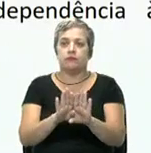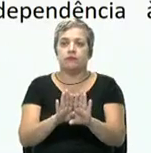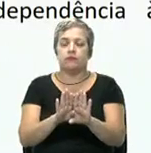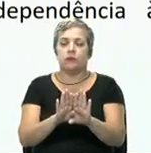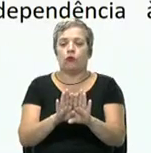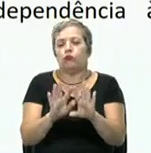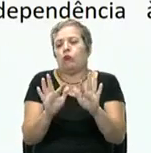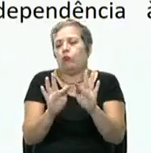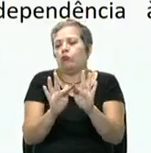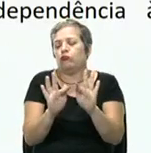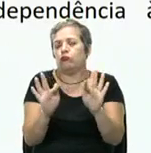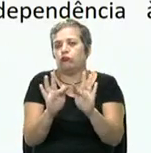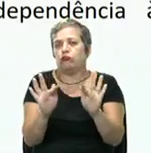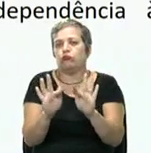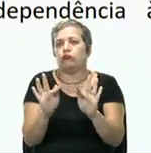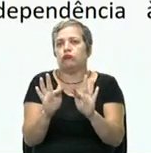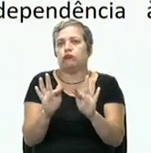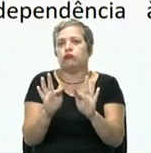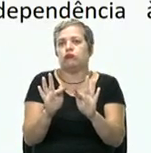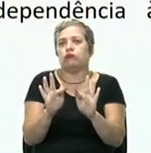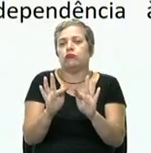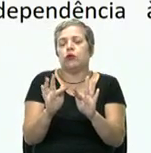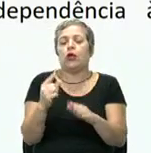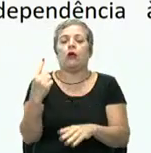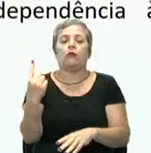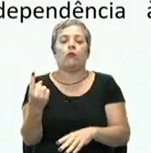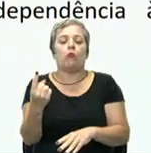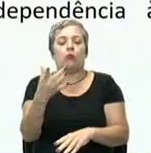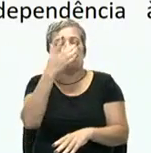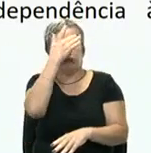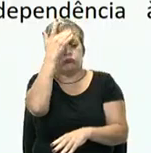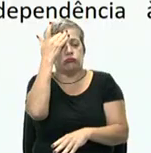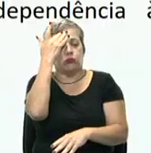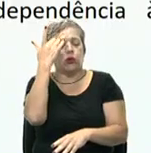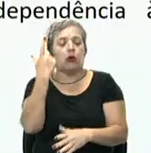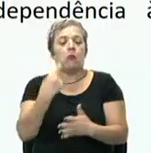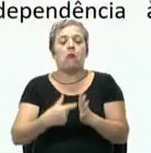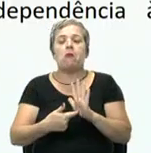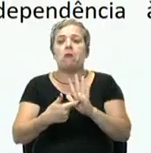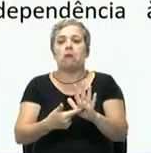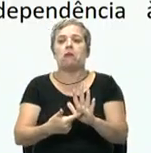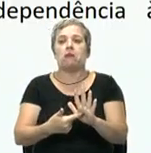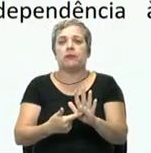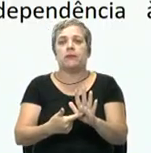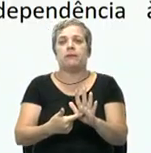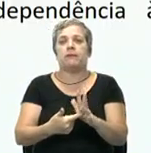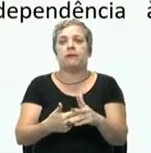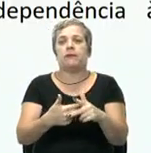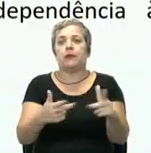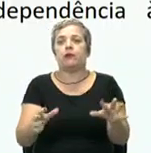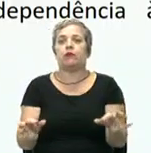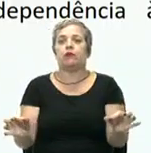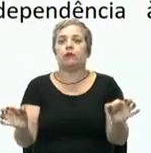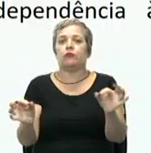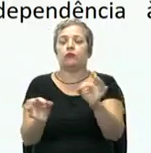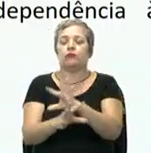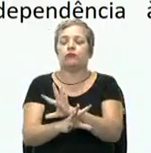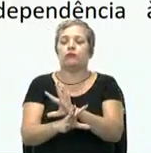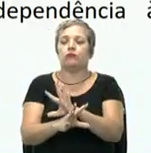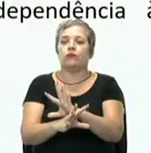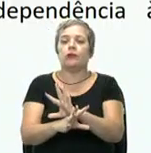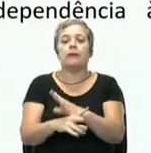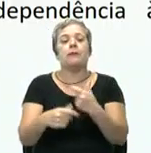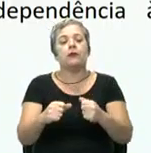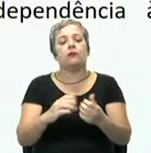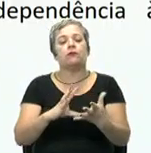simples justaposição e que cada uma das partes manifeste propriedades que vão resultar de sua dependência